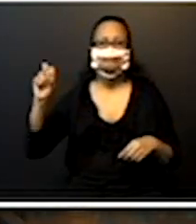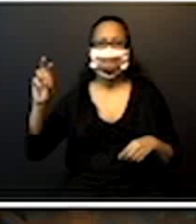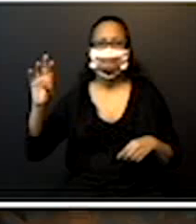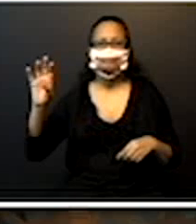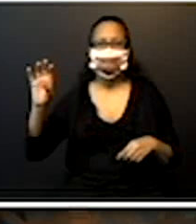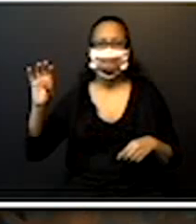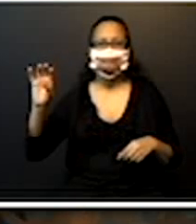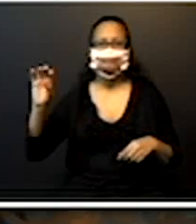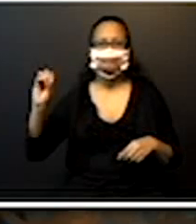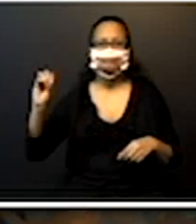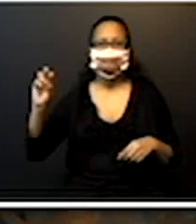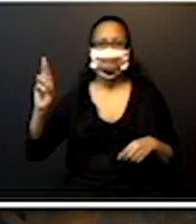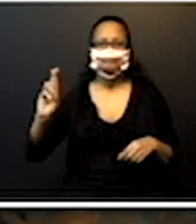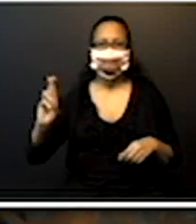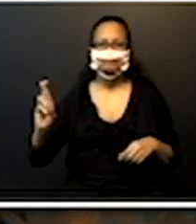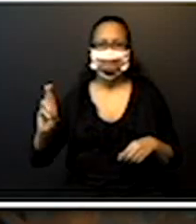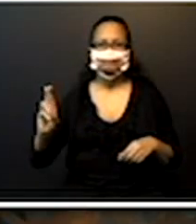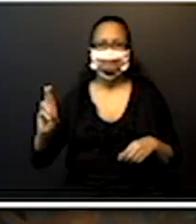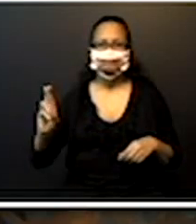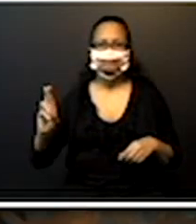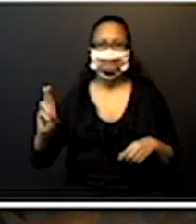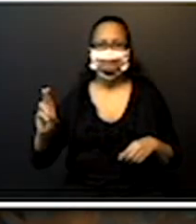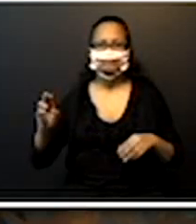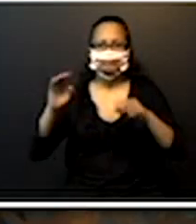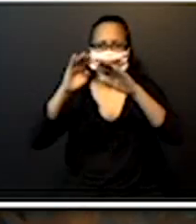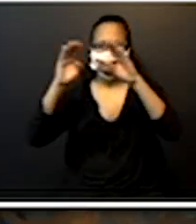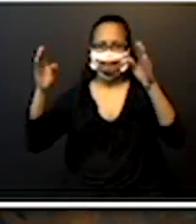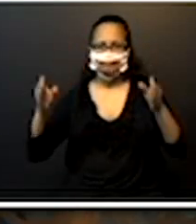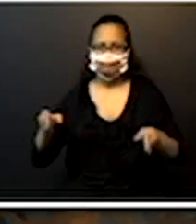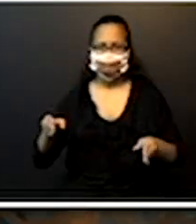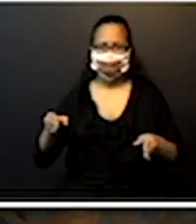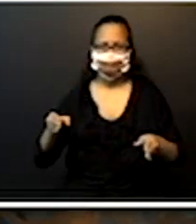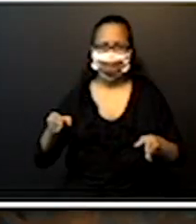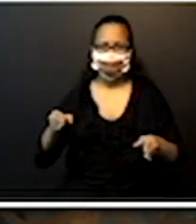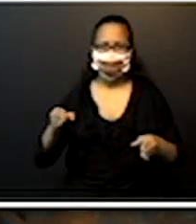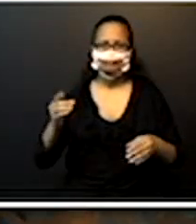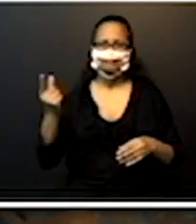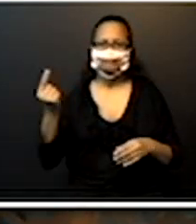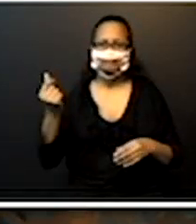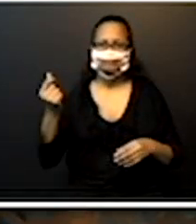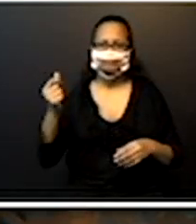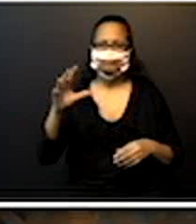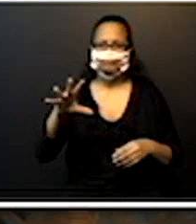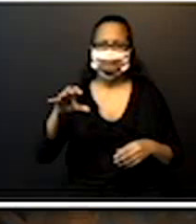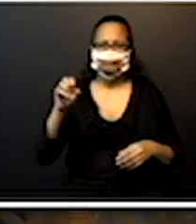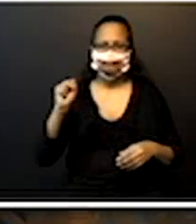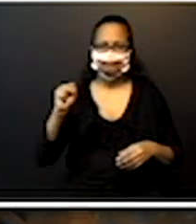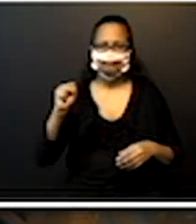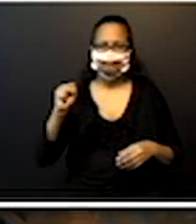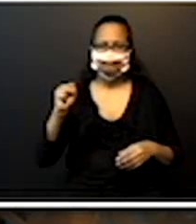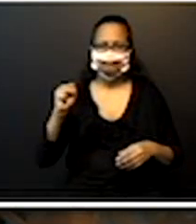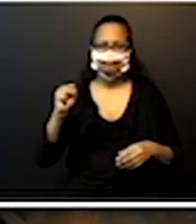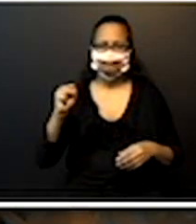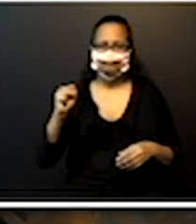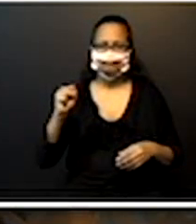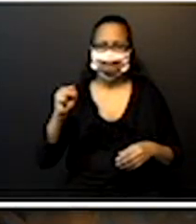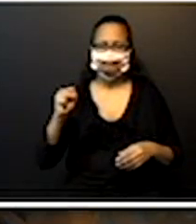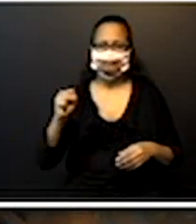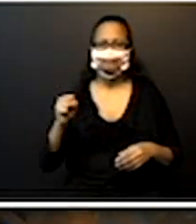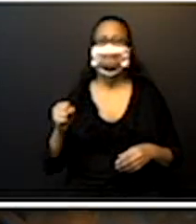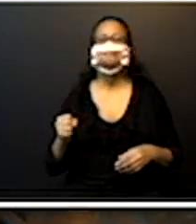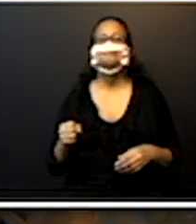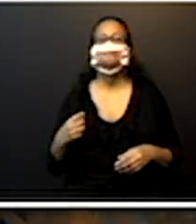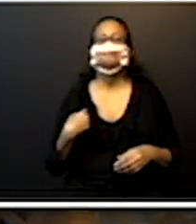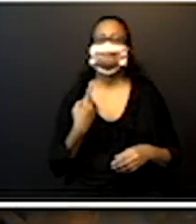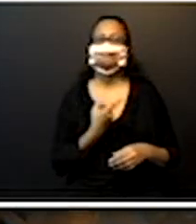para mim, o caixa eletrônico, eu já estou com a mãozinha lá, né? Que a gente faz assim para pegar, né? O medo de cair, né, gente? Aí, a gente vai contar, ó, ó,